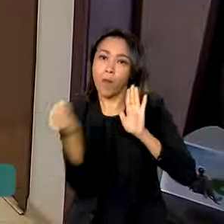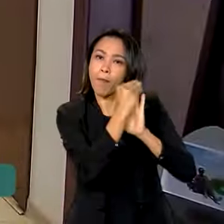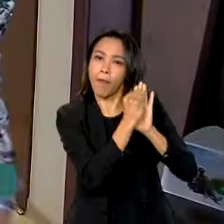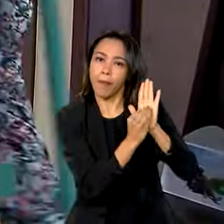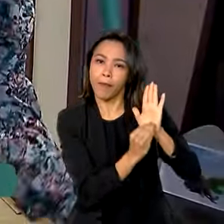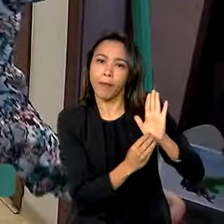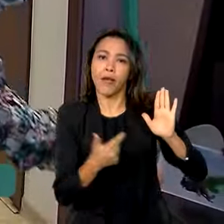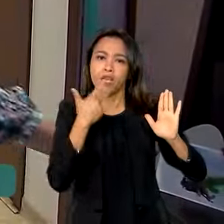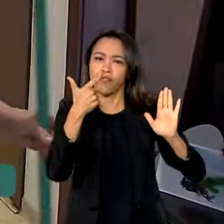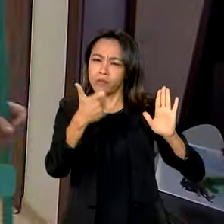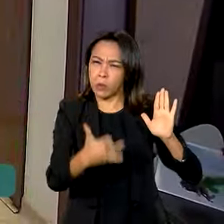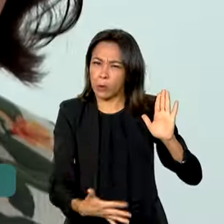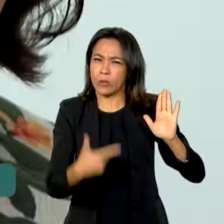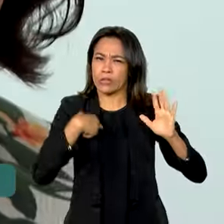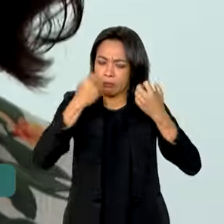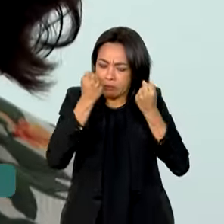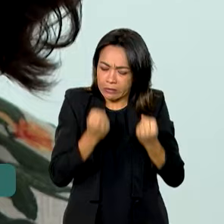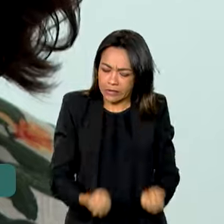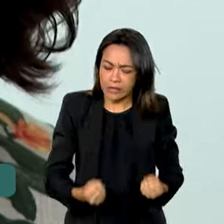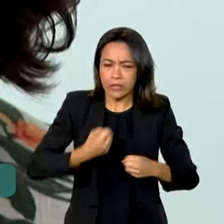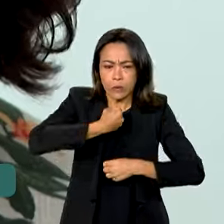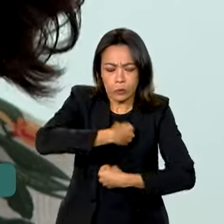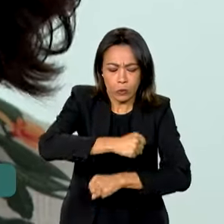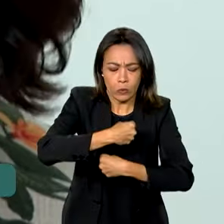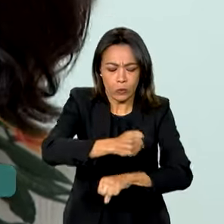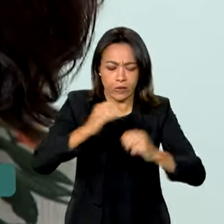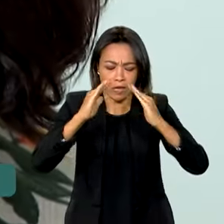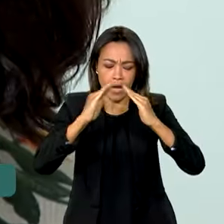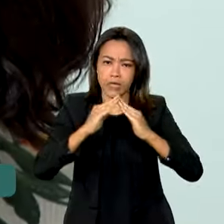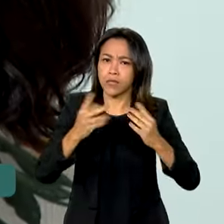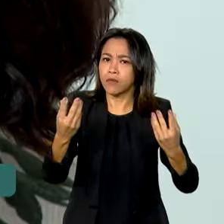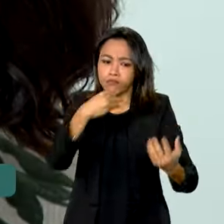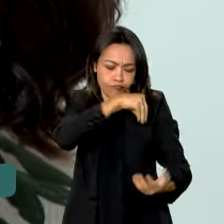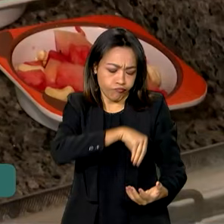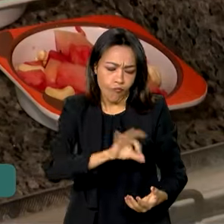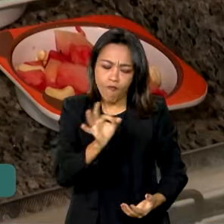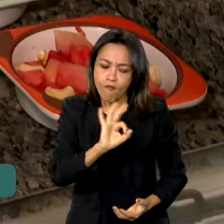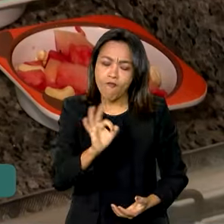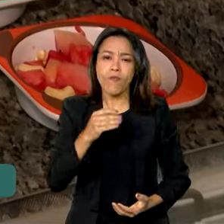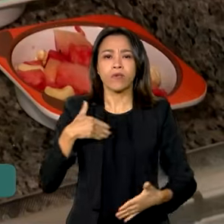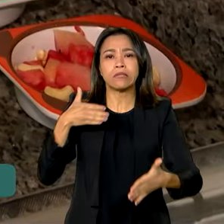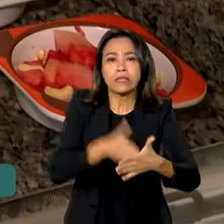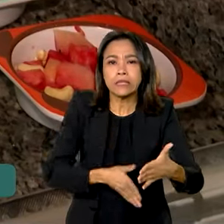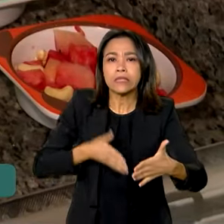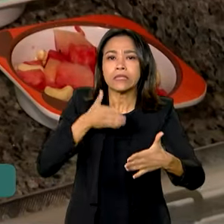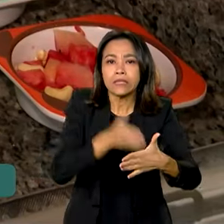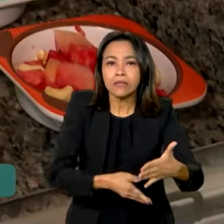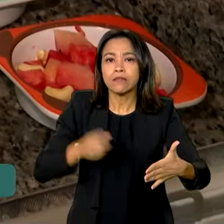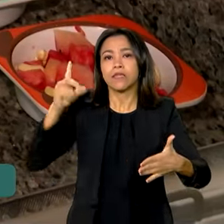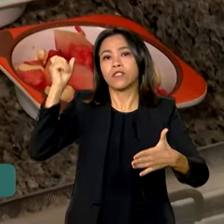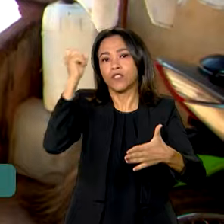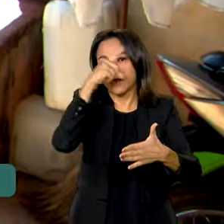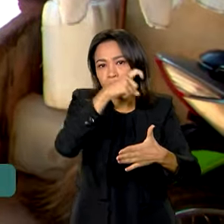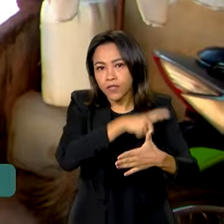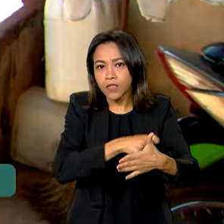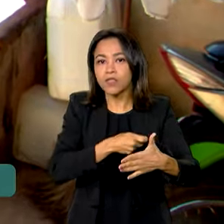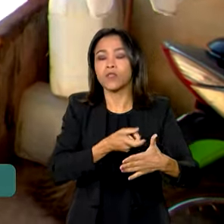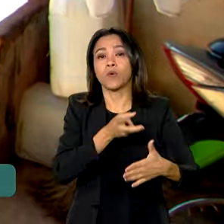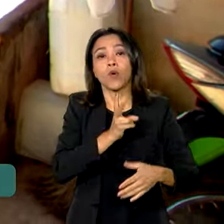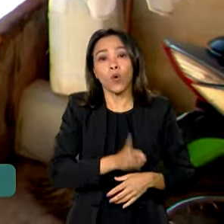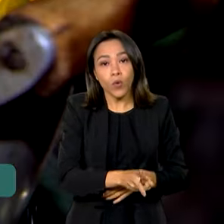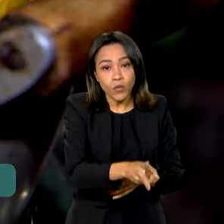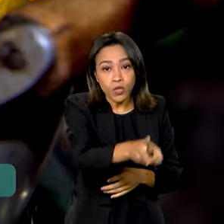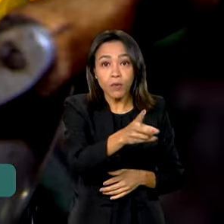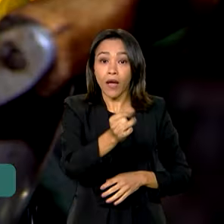a alta carga de trabalho doméstico e de cuidados não remunerados gera barreiras para a entrada, permanência e